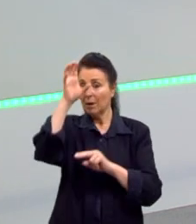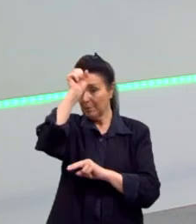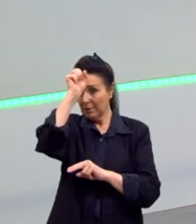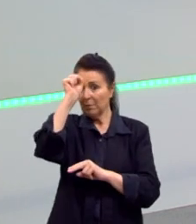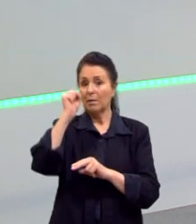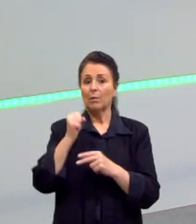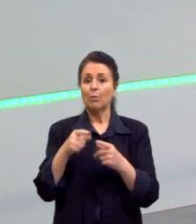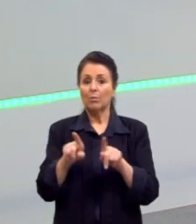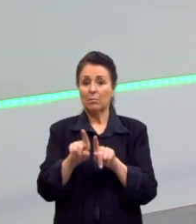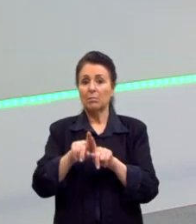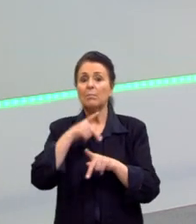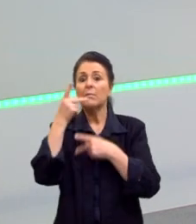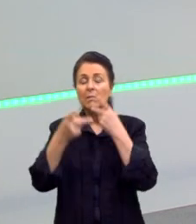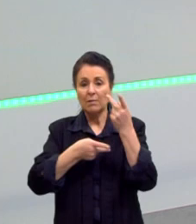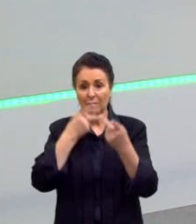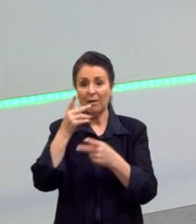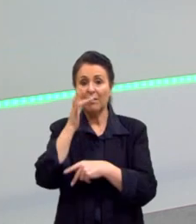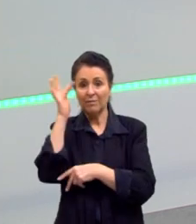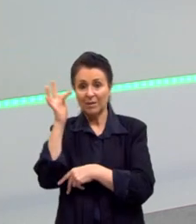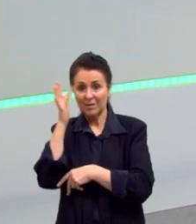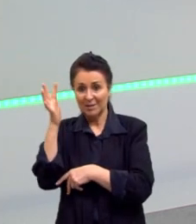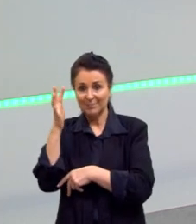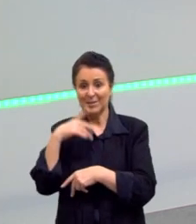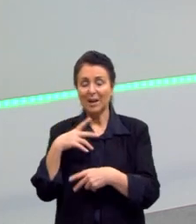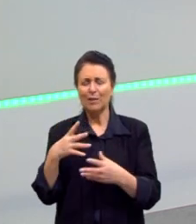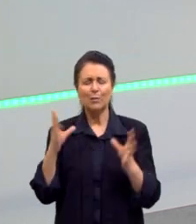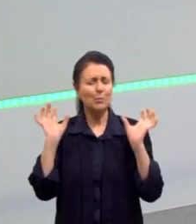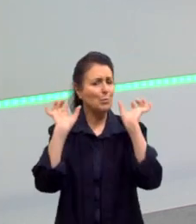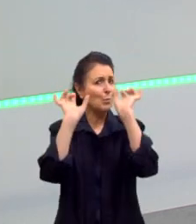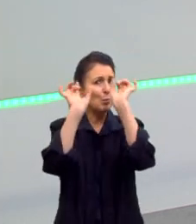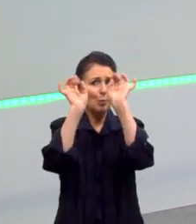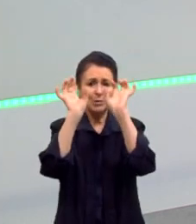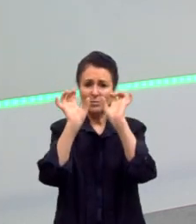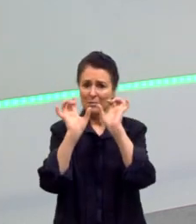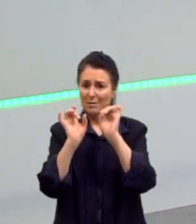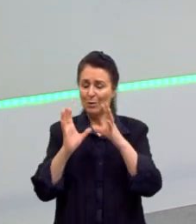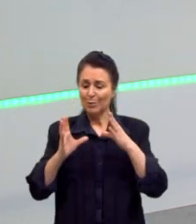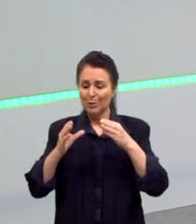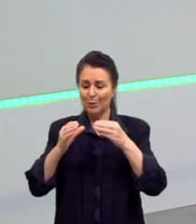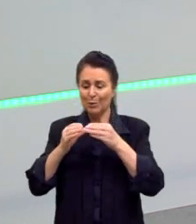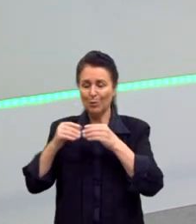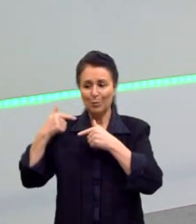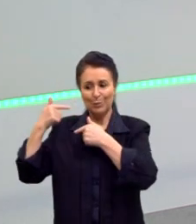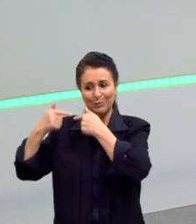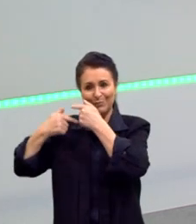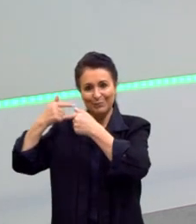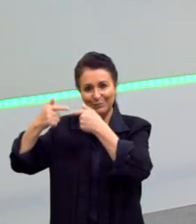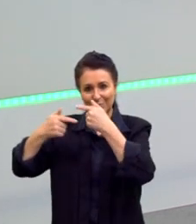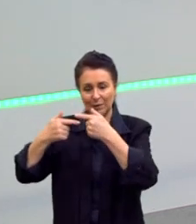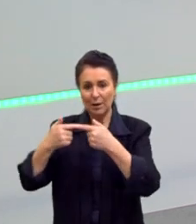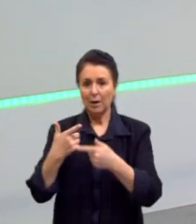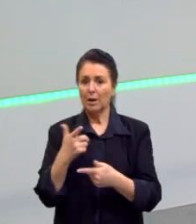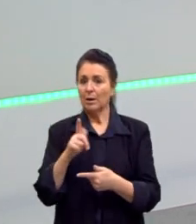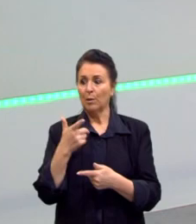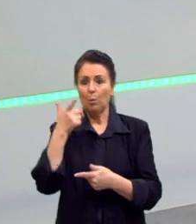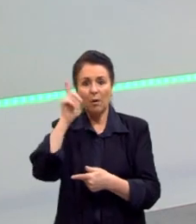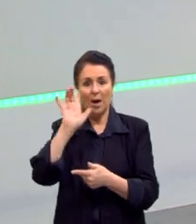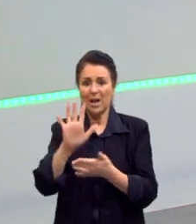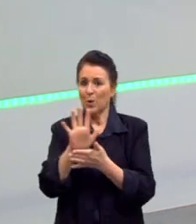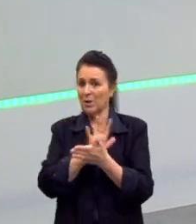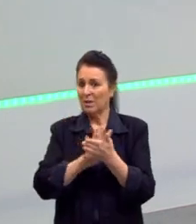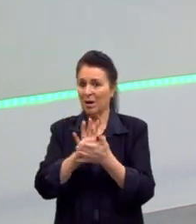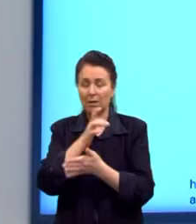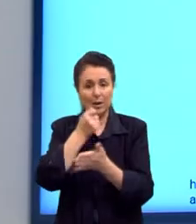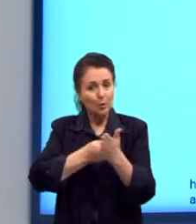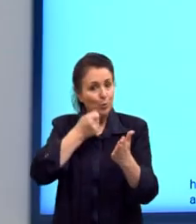na verdade. Ele foi um gênio da sua geração. E ele buscou por. Ele não teve nada de mão beijada. O